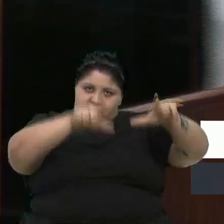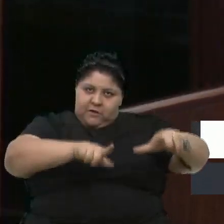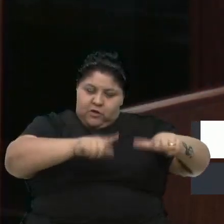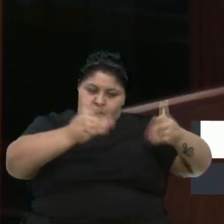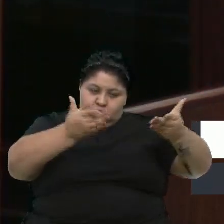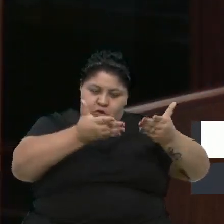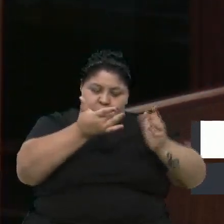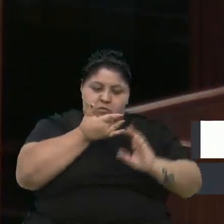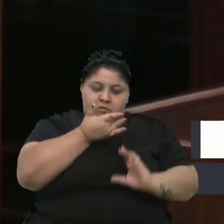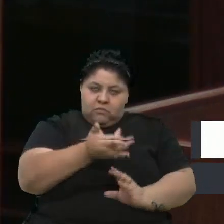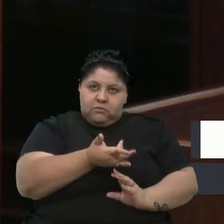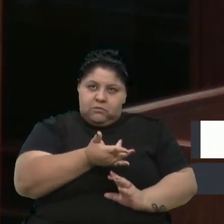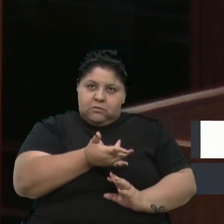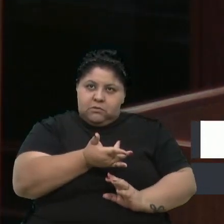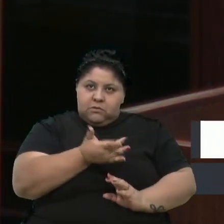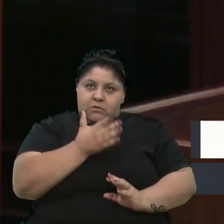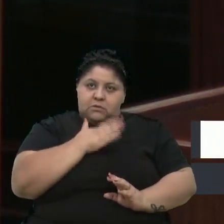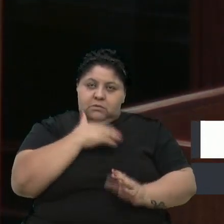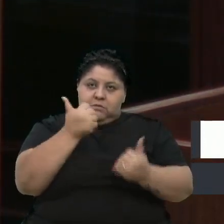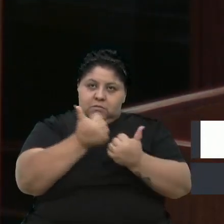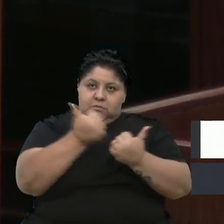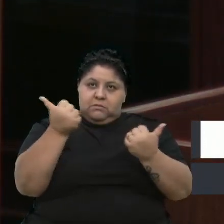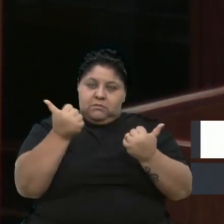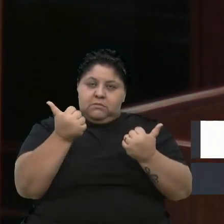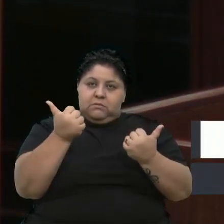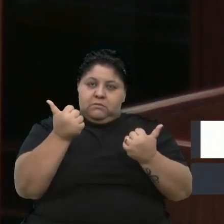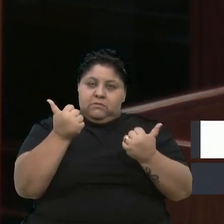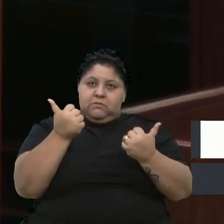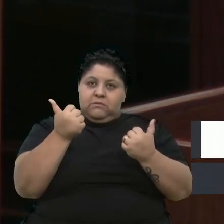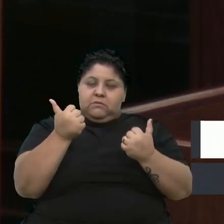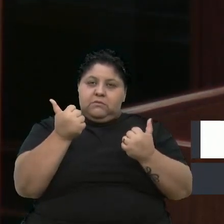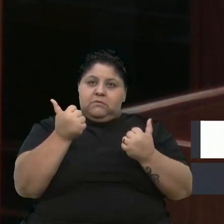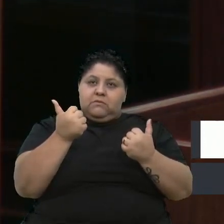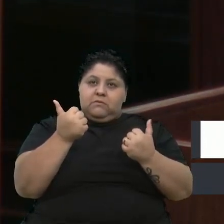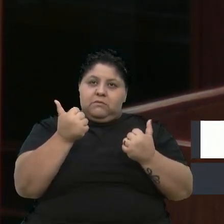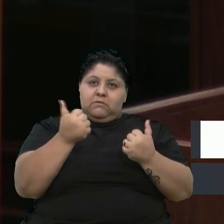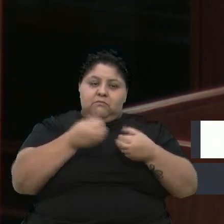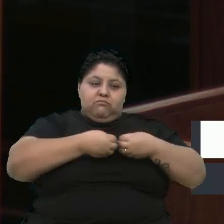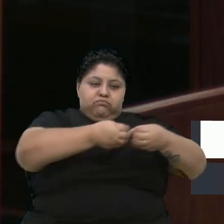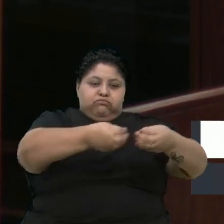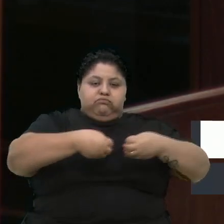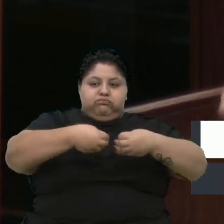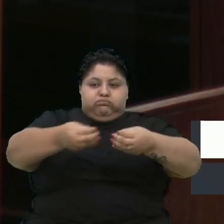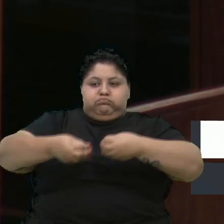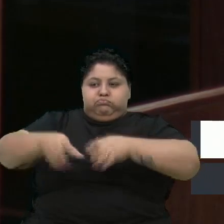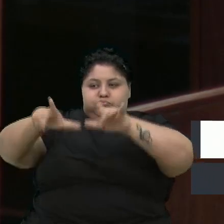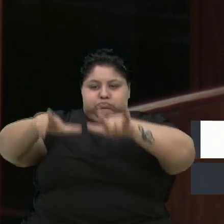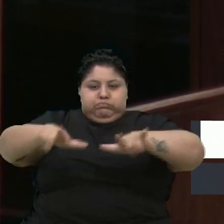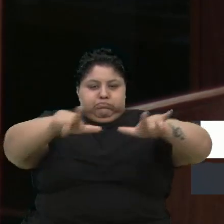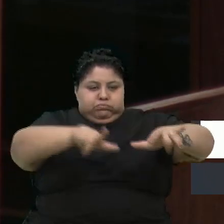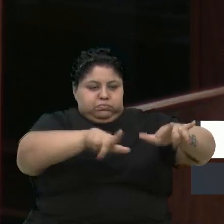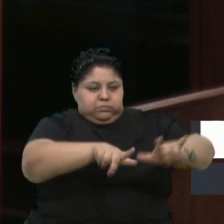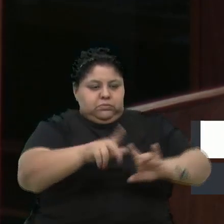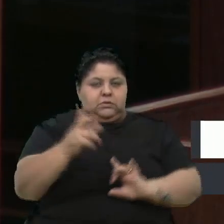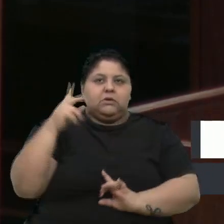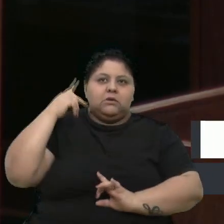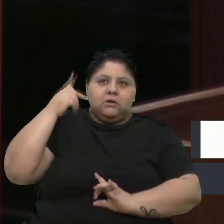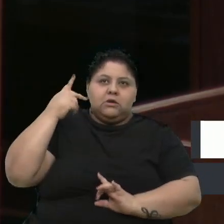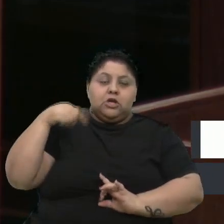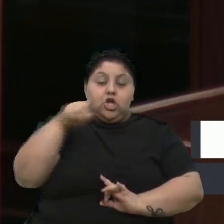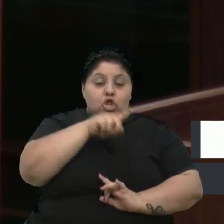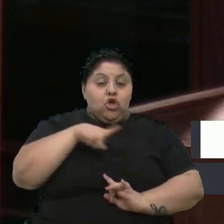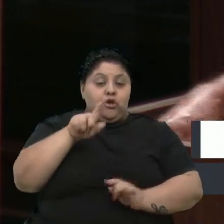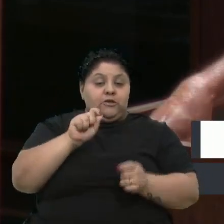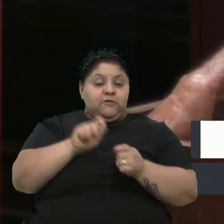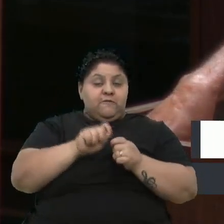a minha assessora vai passar em todos os gabinetes dos vereadores, para que nós façamos um